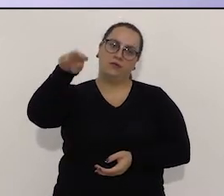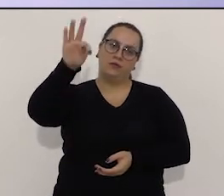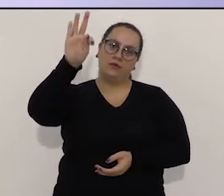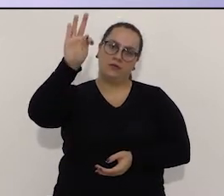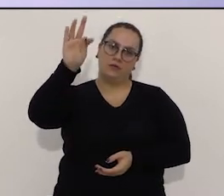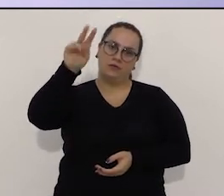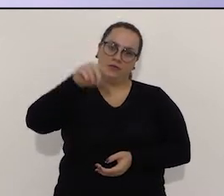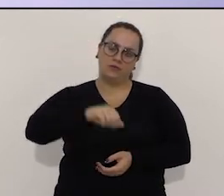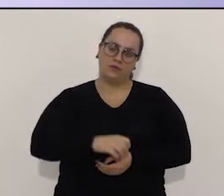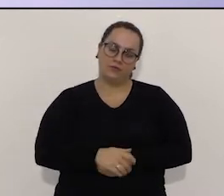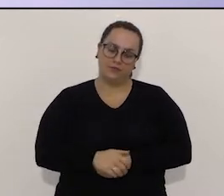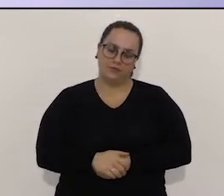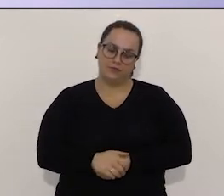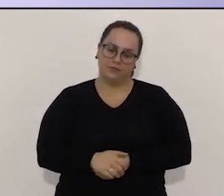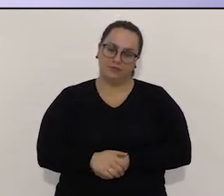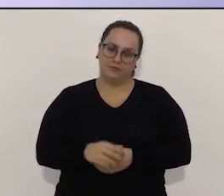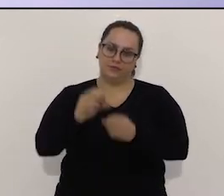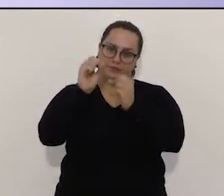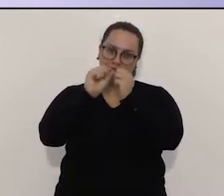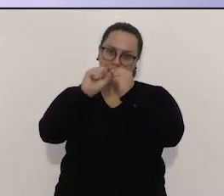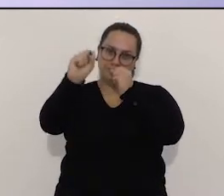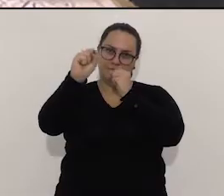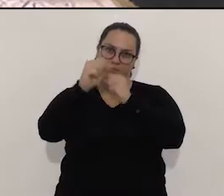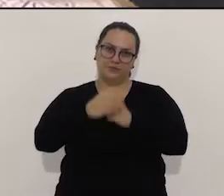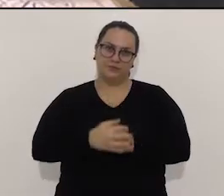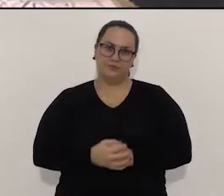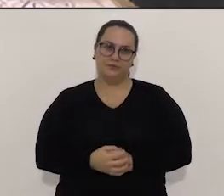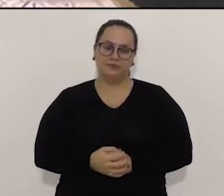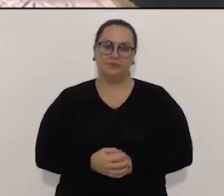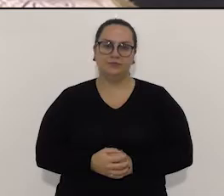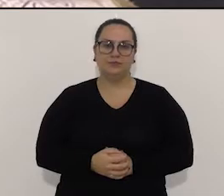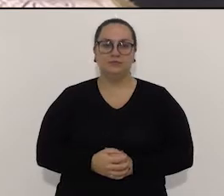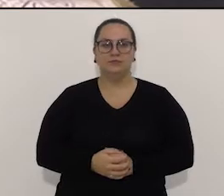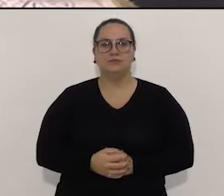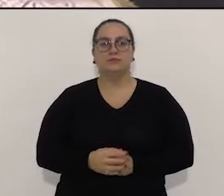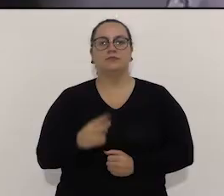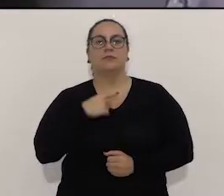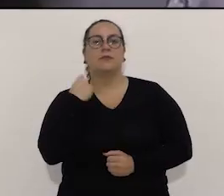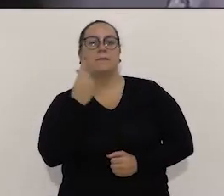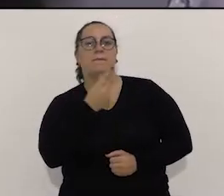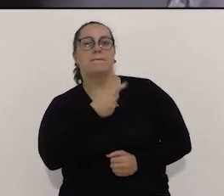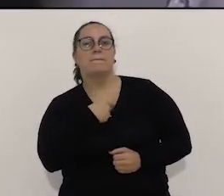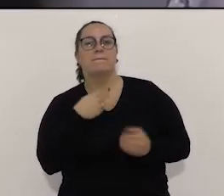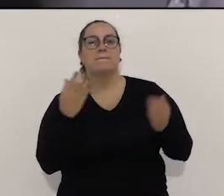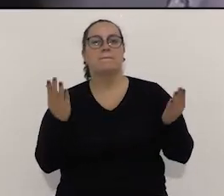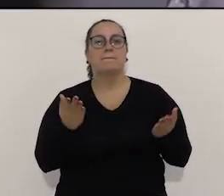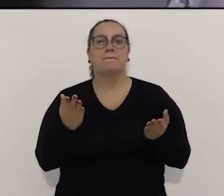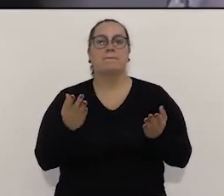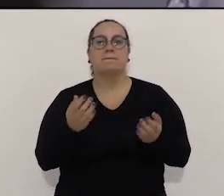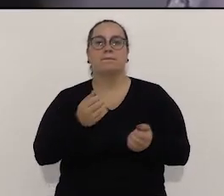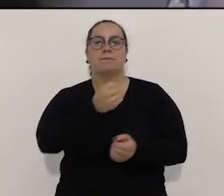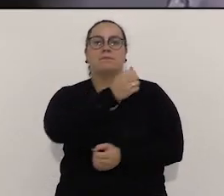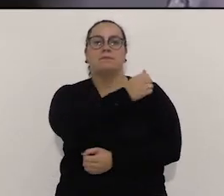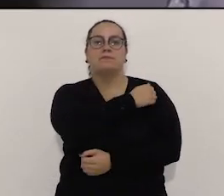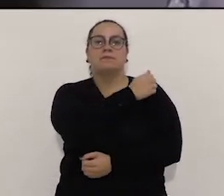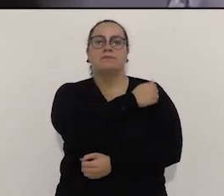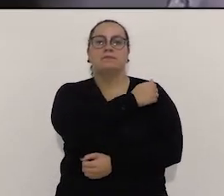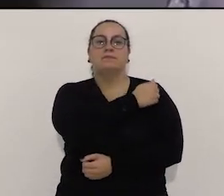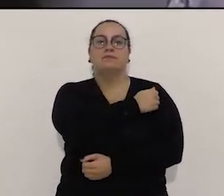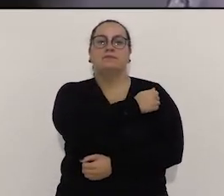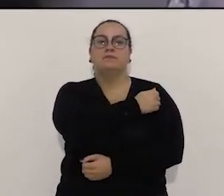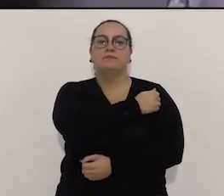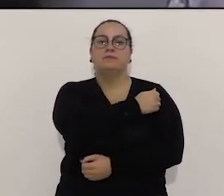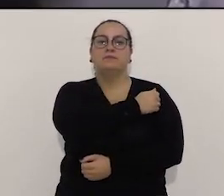professor Sebastião. Vamos falar de esporte agora. Candidato, nós temos hoje as escolas municipais aí